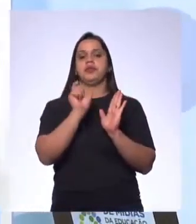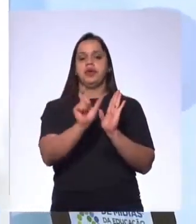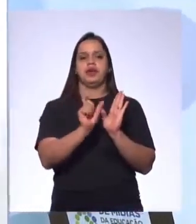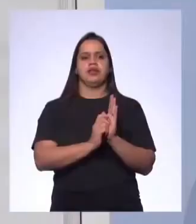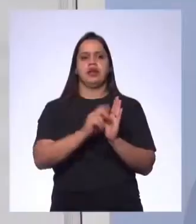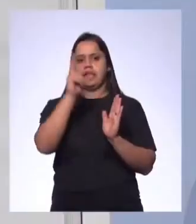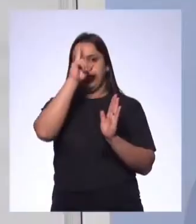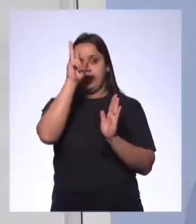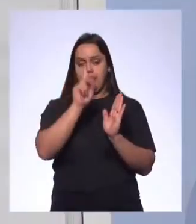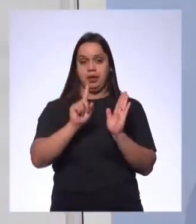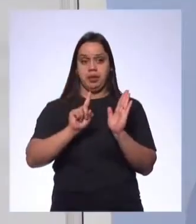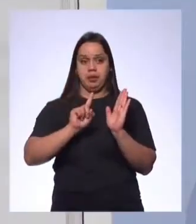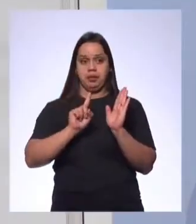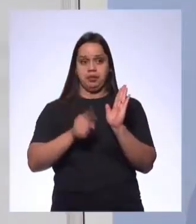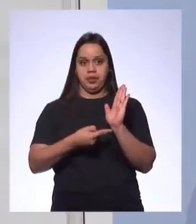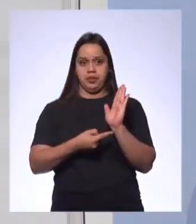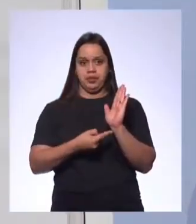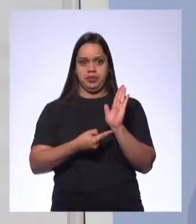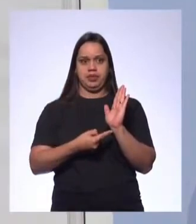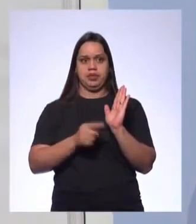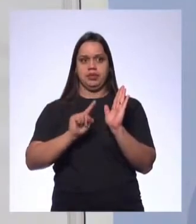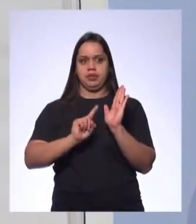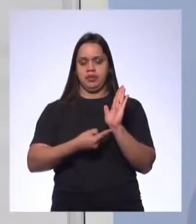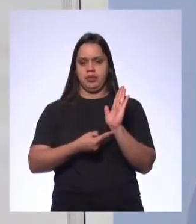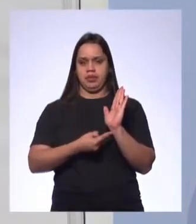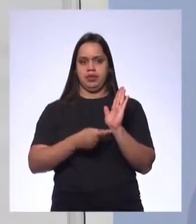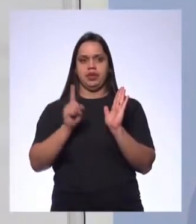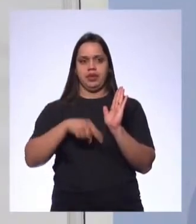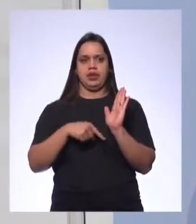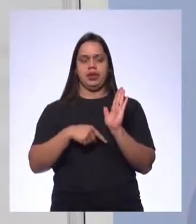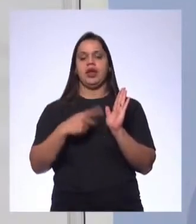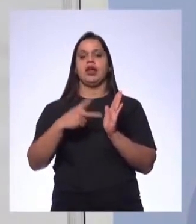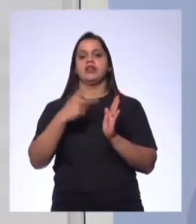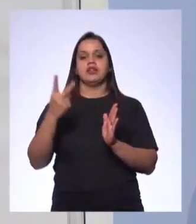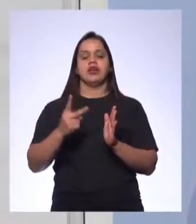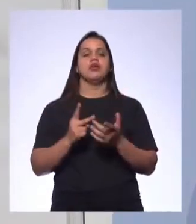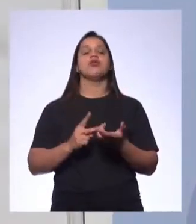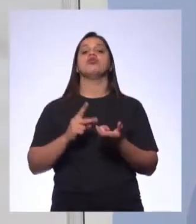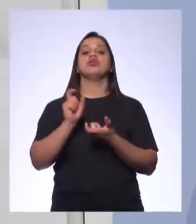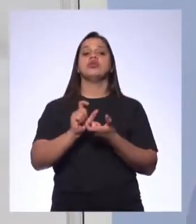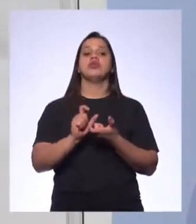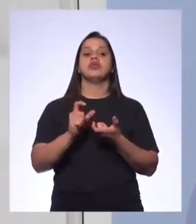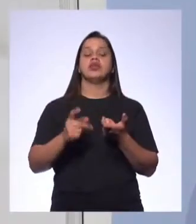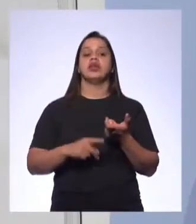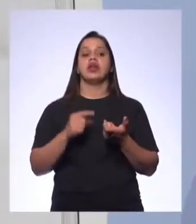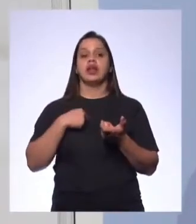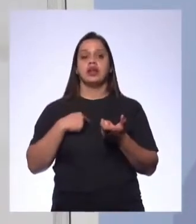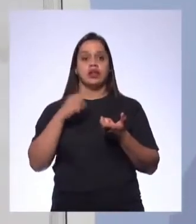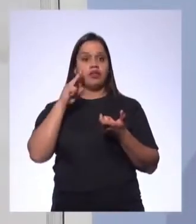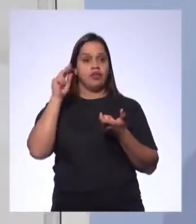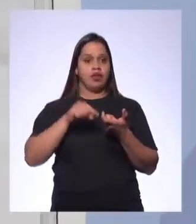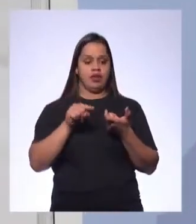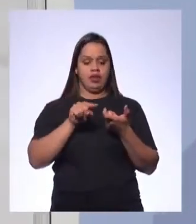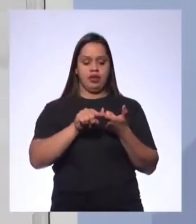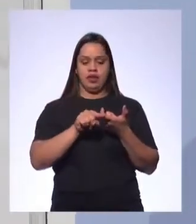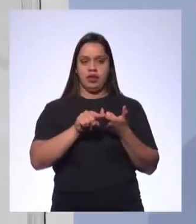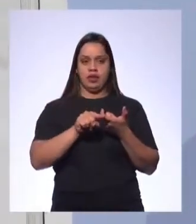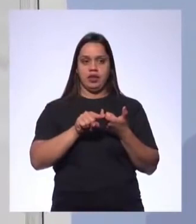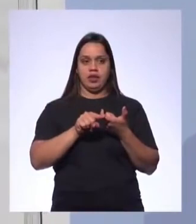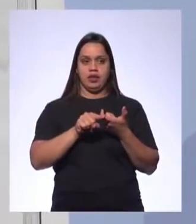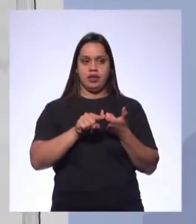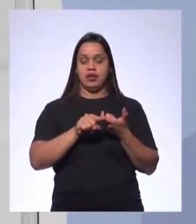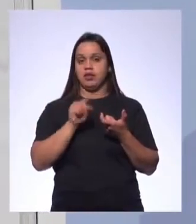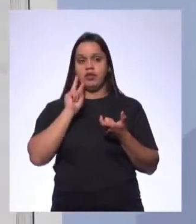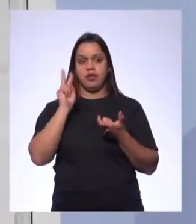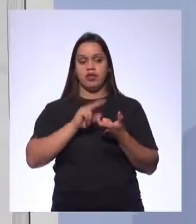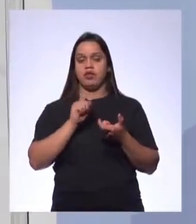lembra dessa vírgula aqui, que é embaixo da palavra, que é a segunda sílaba secundária? Aqui é a divisão de sílaba. Se eu fosse